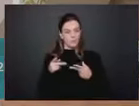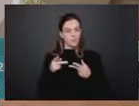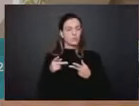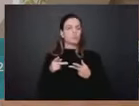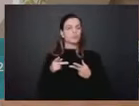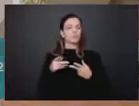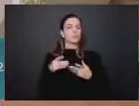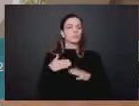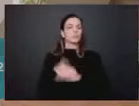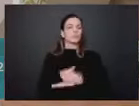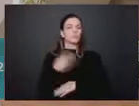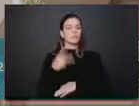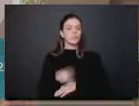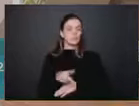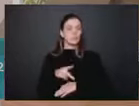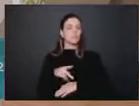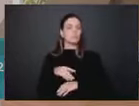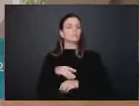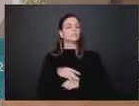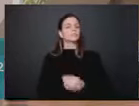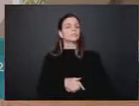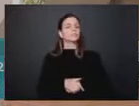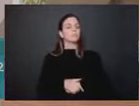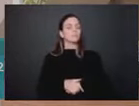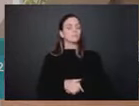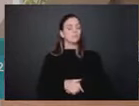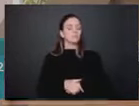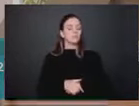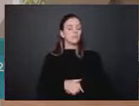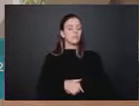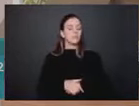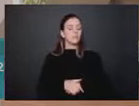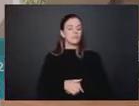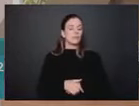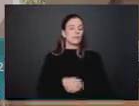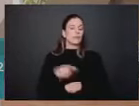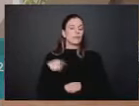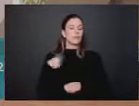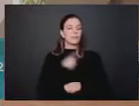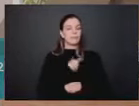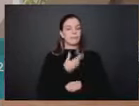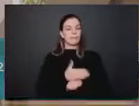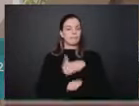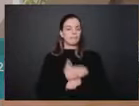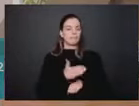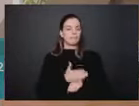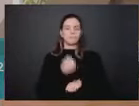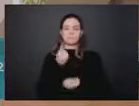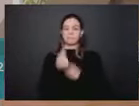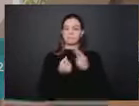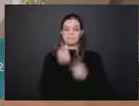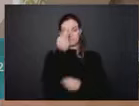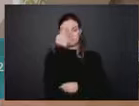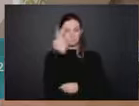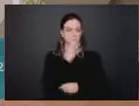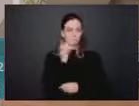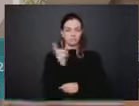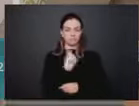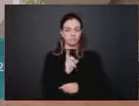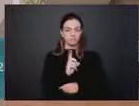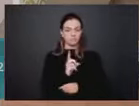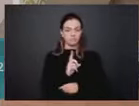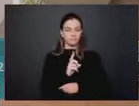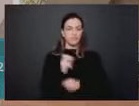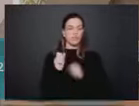Associação Brasileira de Self Storage. Nossa atividade ainda é desconhecida por muitos. A alocação temporária de imóveis para